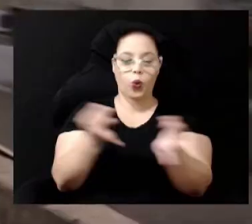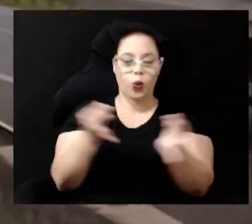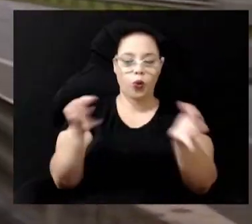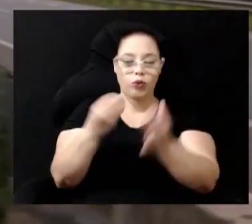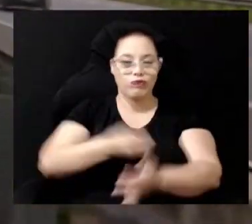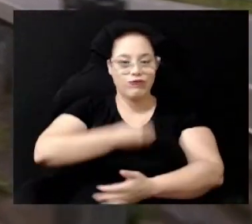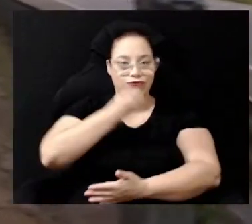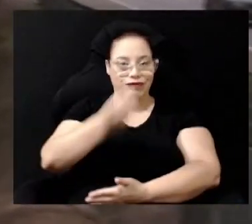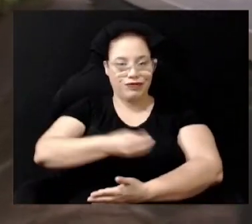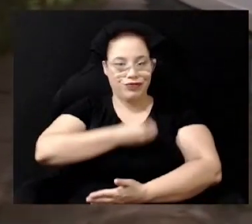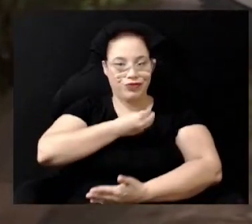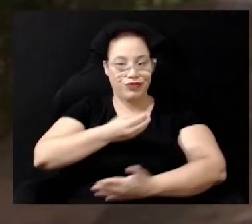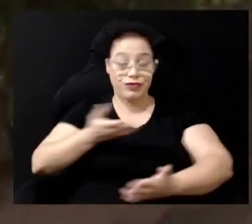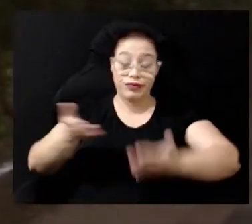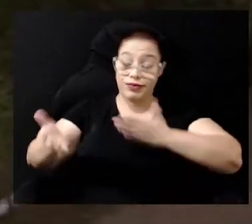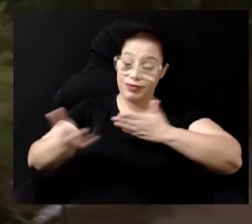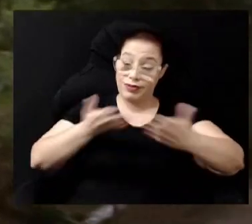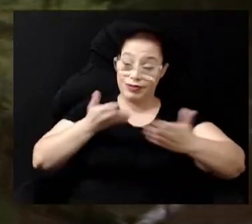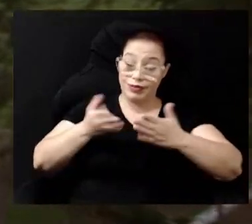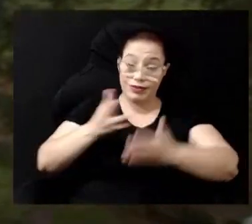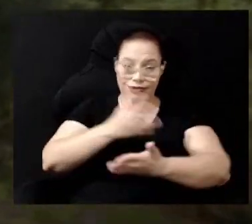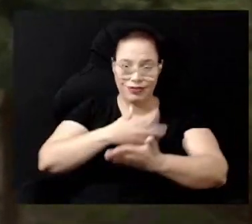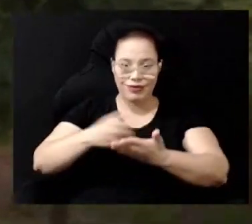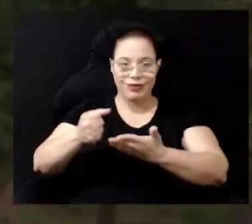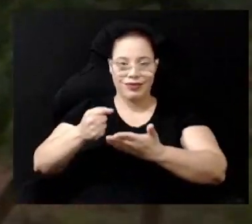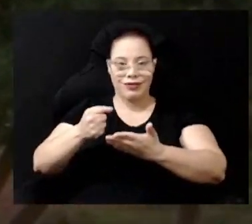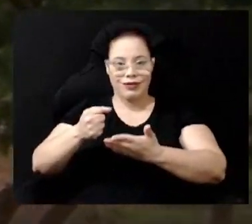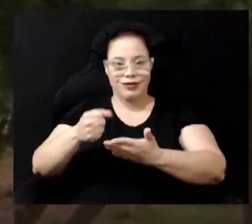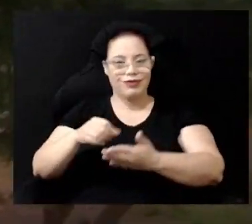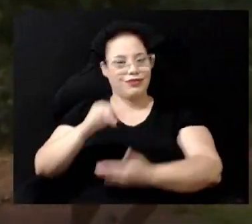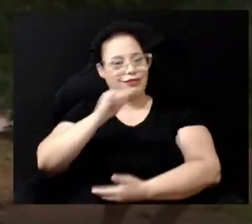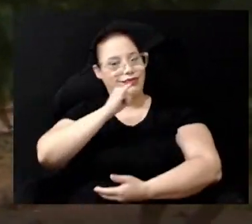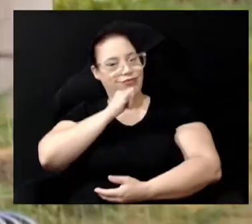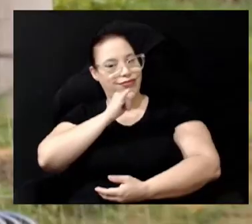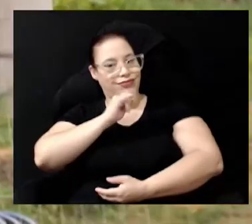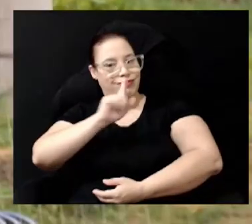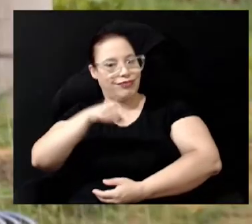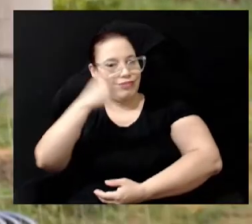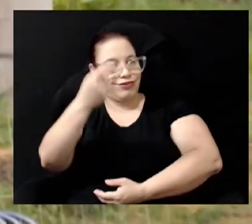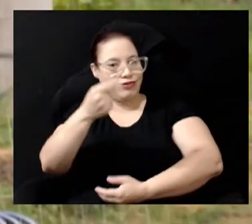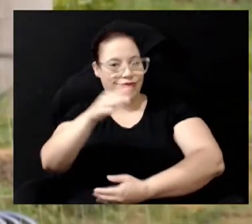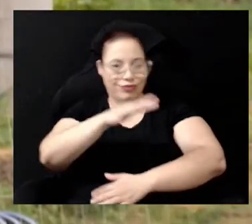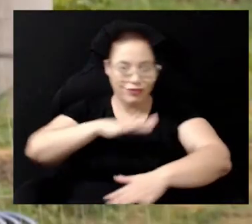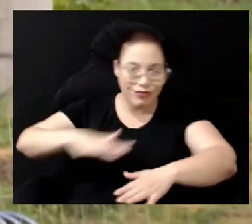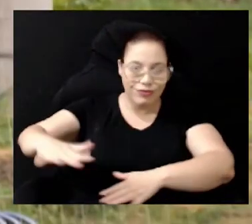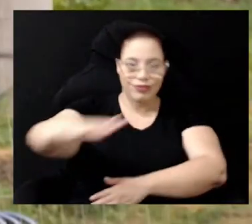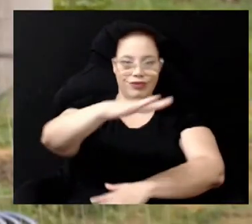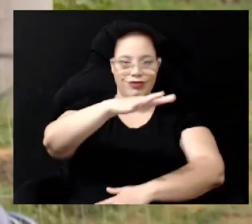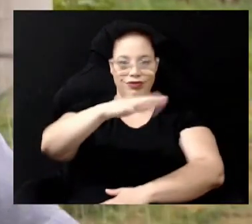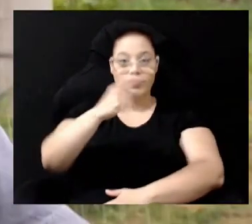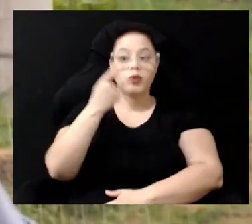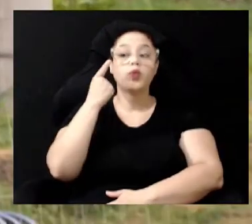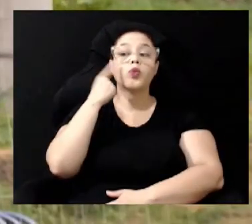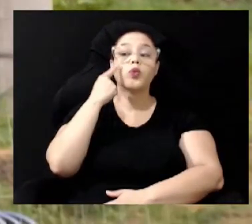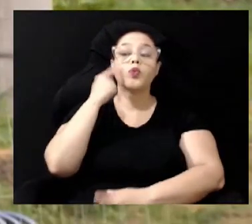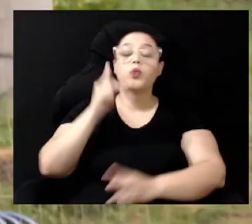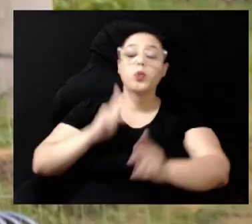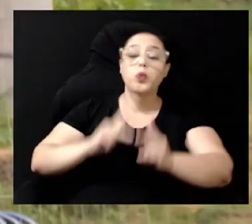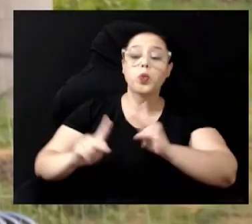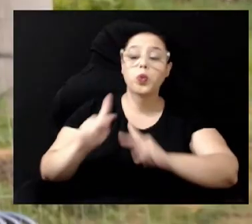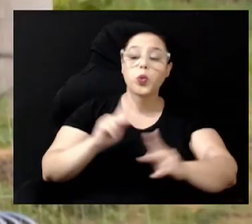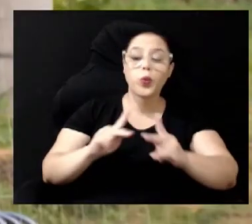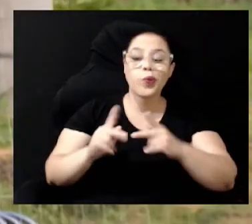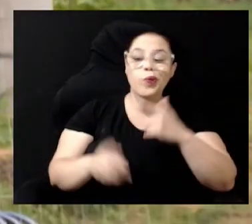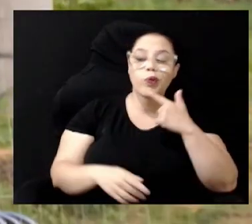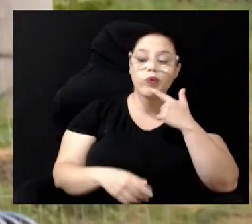ações que serão levadas como exemplo para outros territórios Olha, a população está feliz